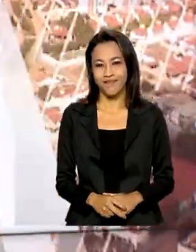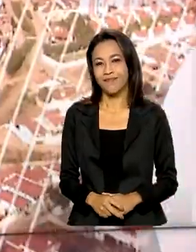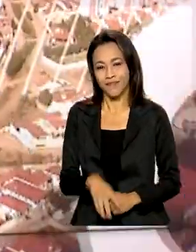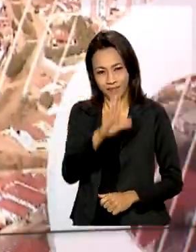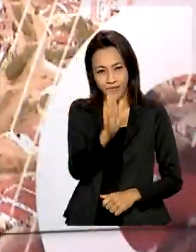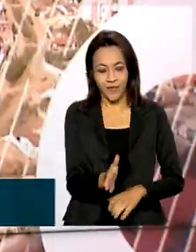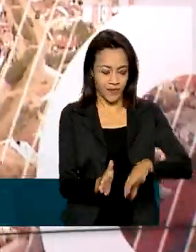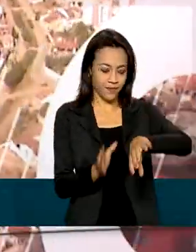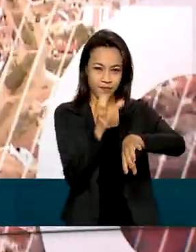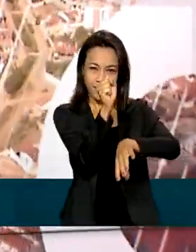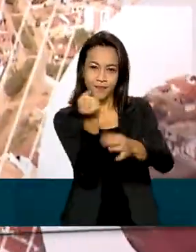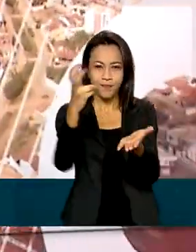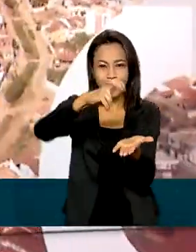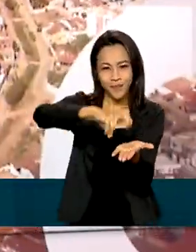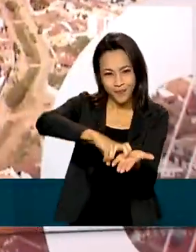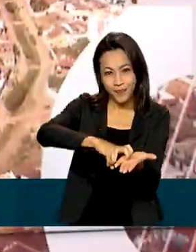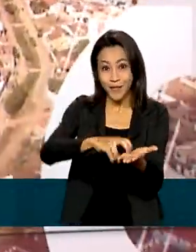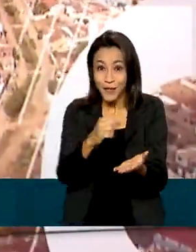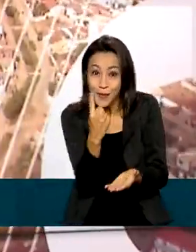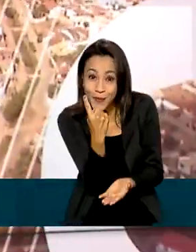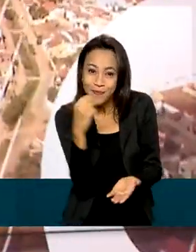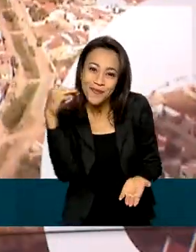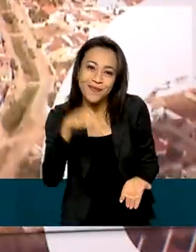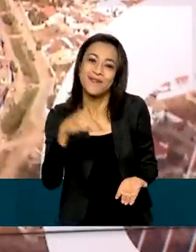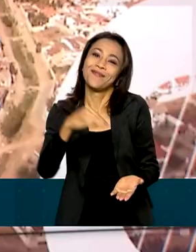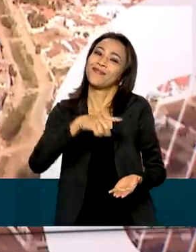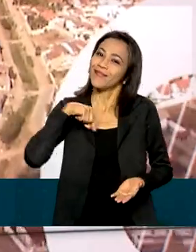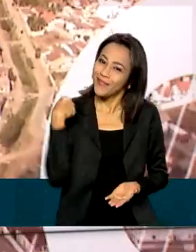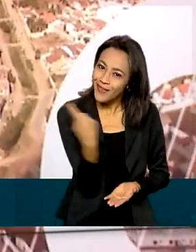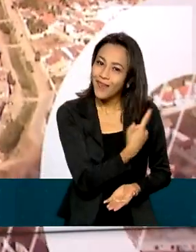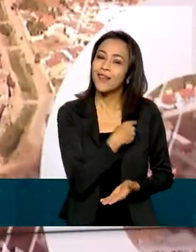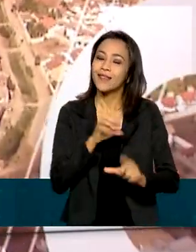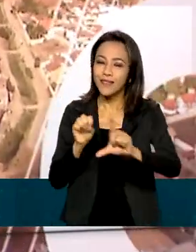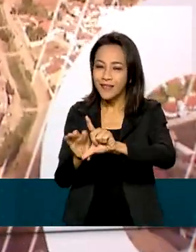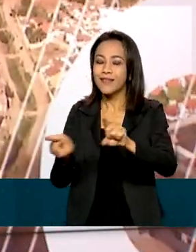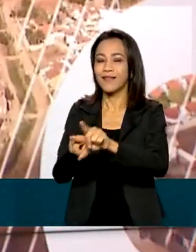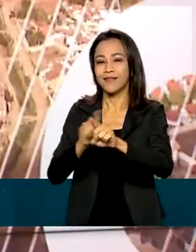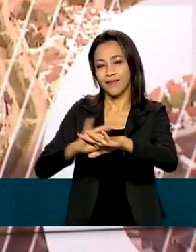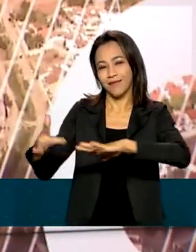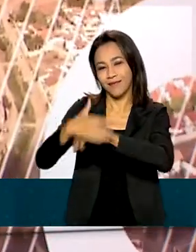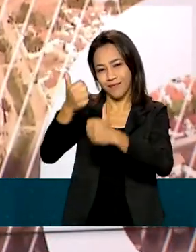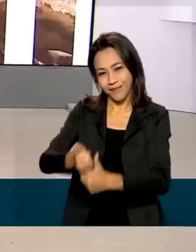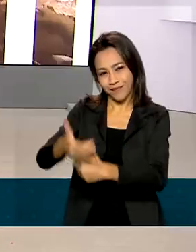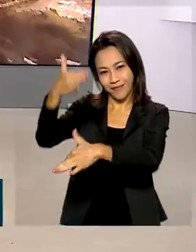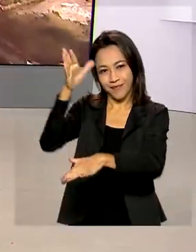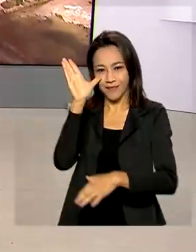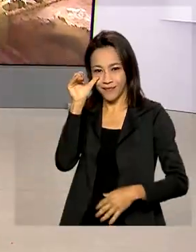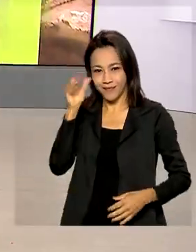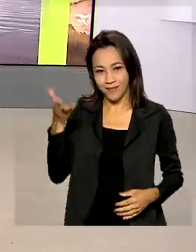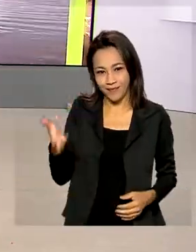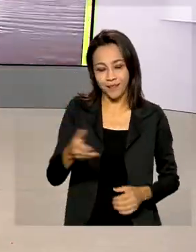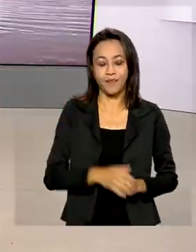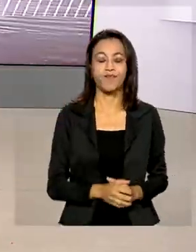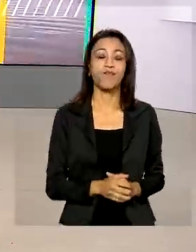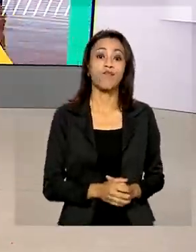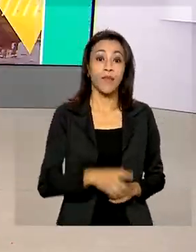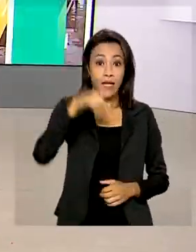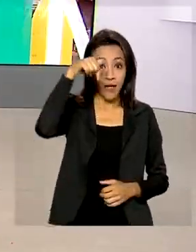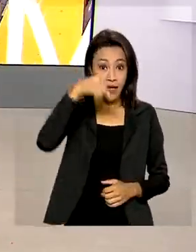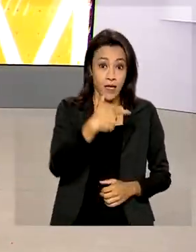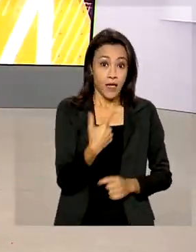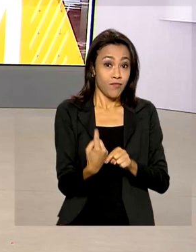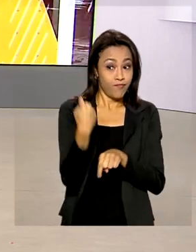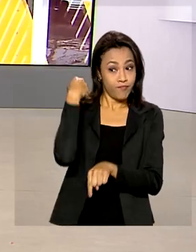São 8 horas e 1 minuto e estamos ao vivo também pelas redes sociais. Em 2020,